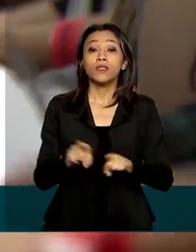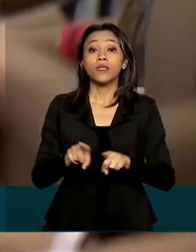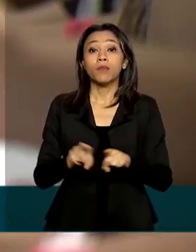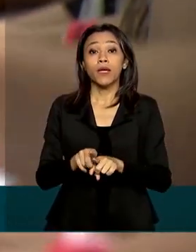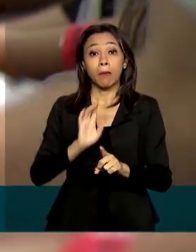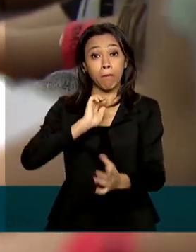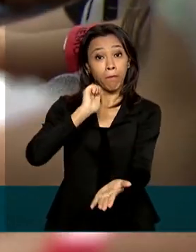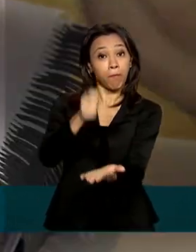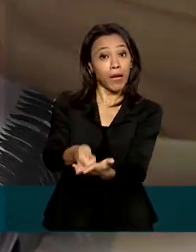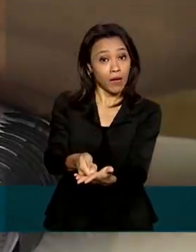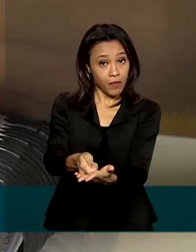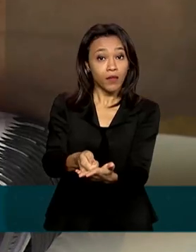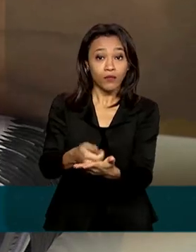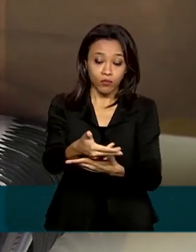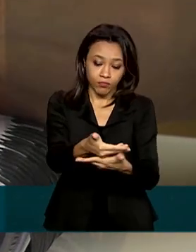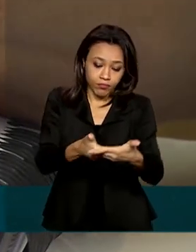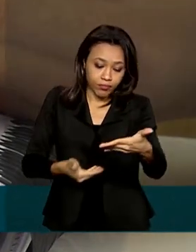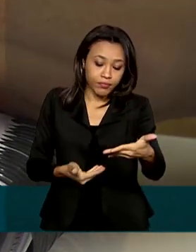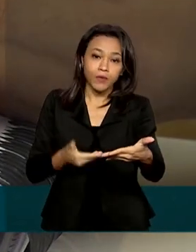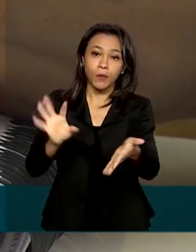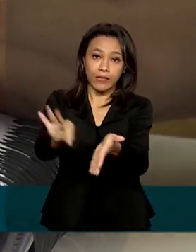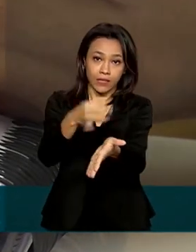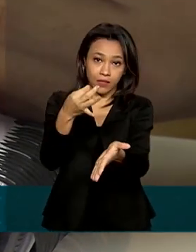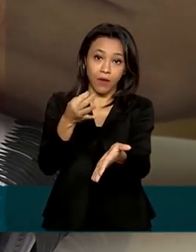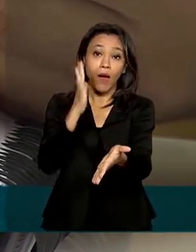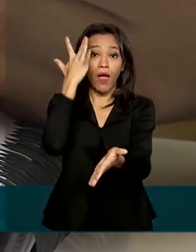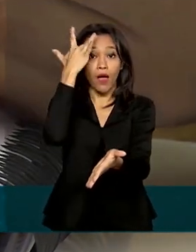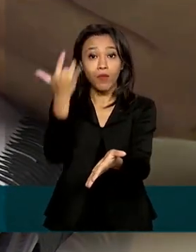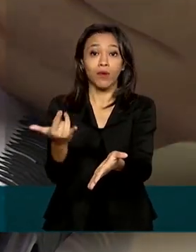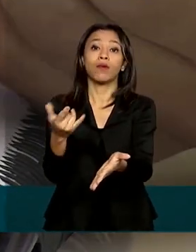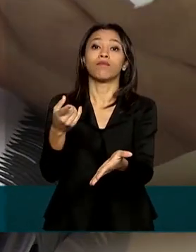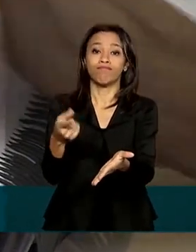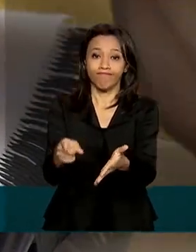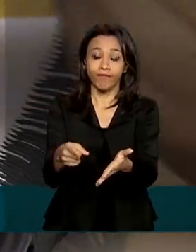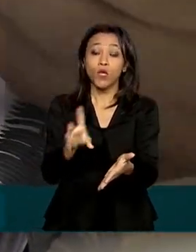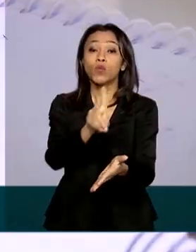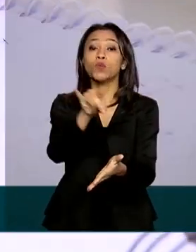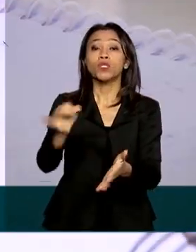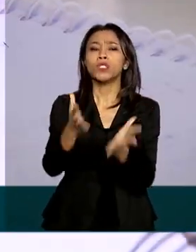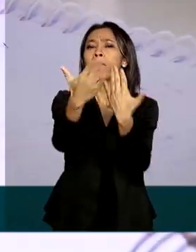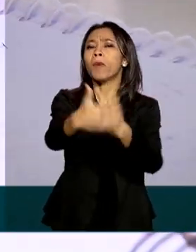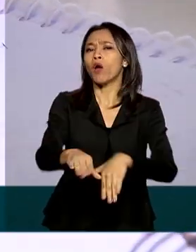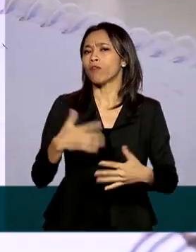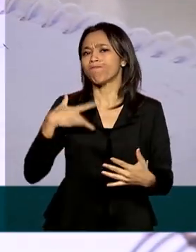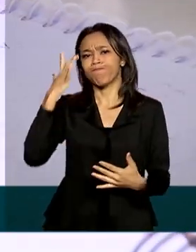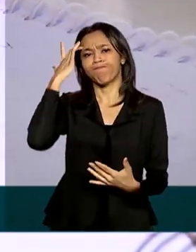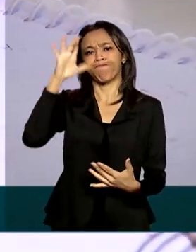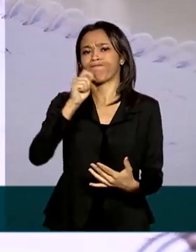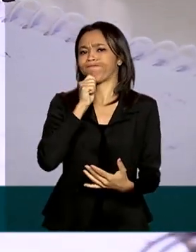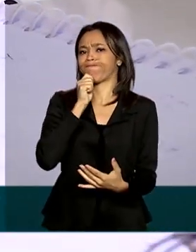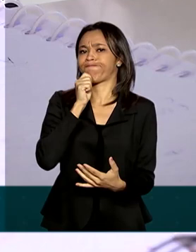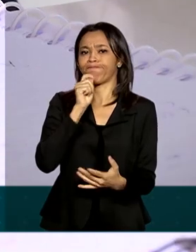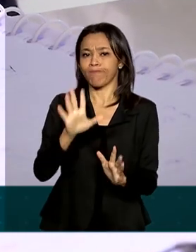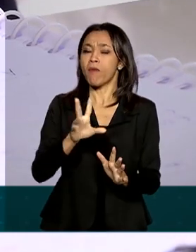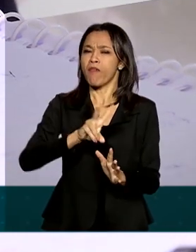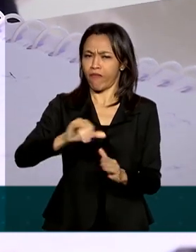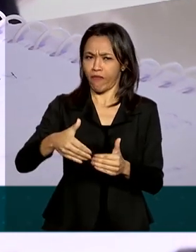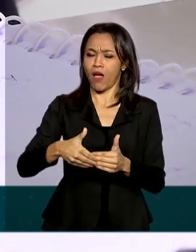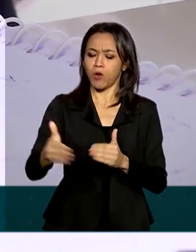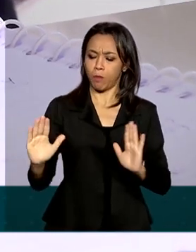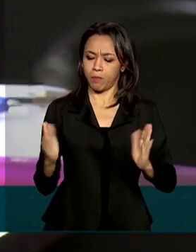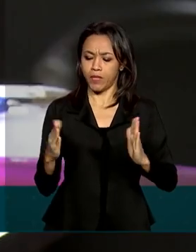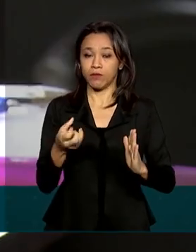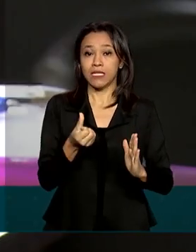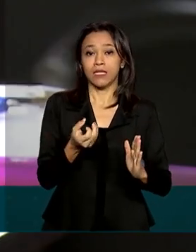para o pagamento do boleto com a taxa de inscrição termina amanhã. O dia da prova ainda não foi definido, mas deve ocorrer dentro de 60